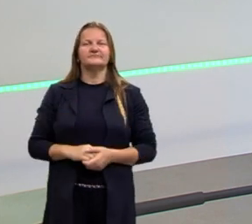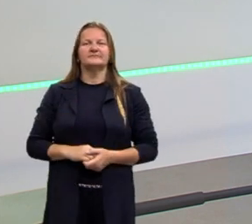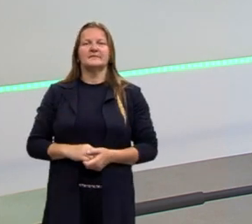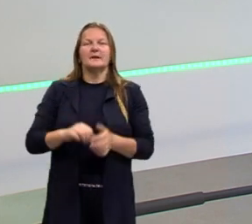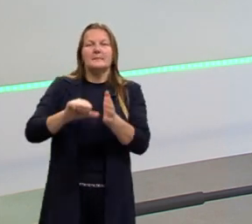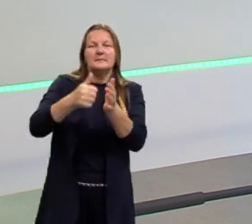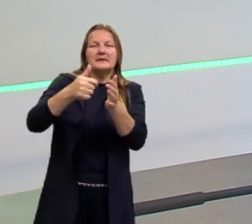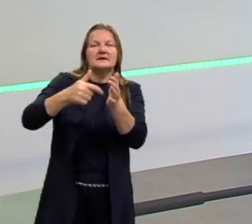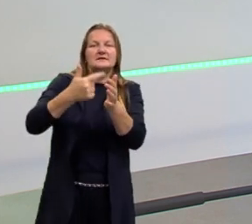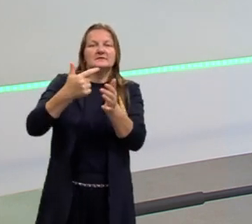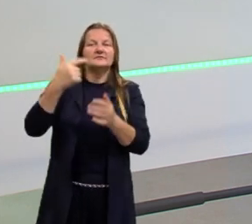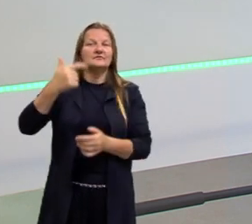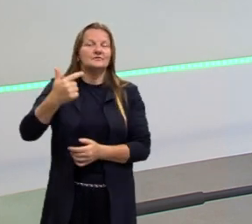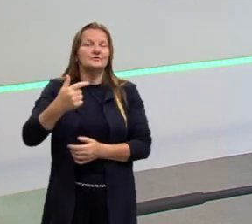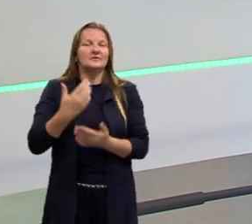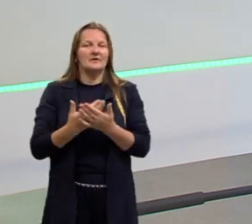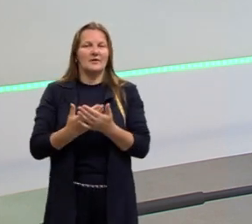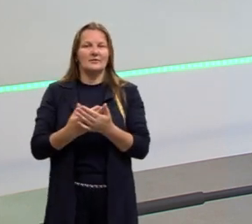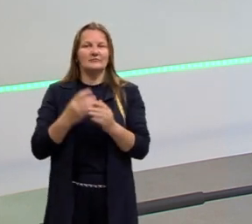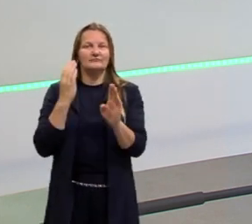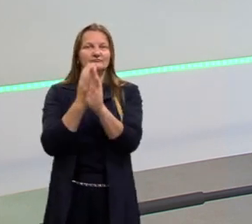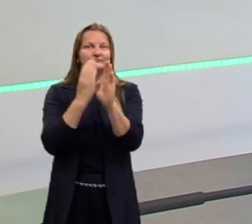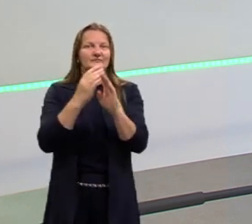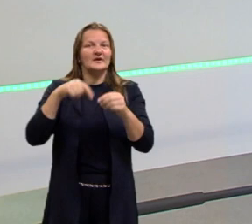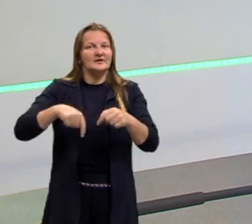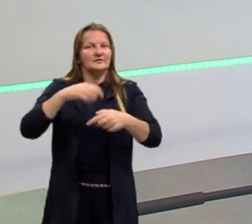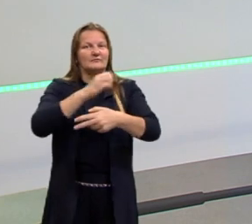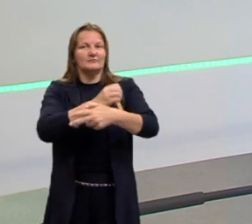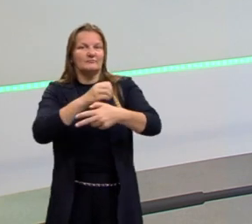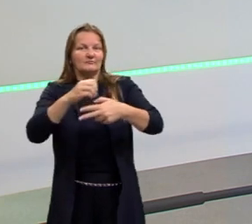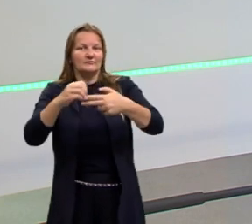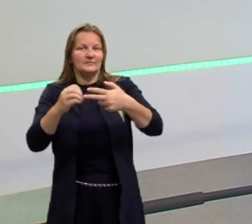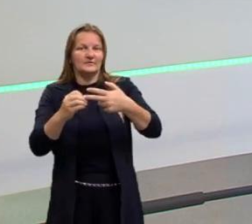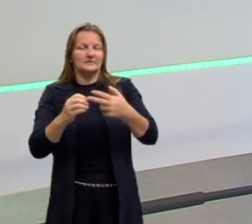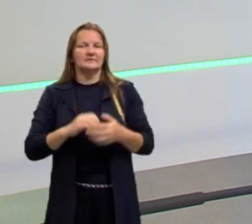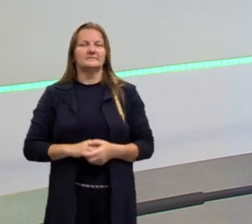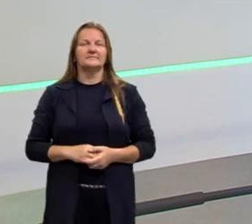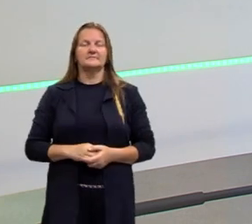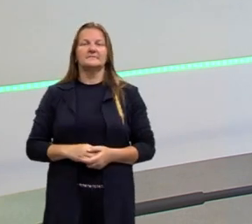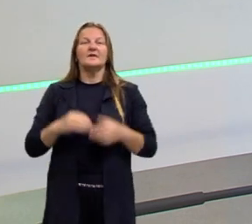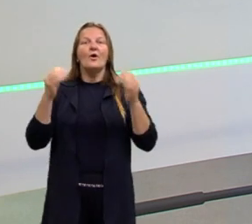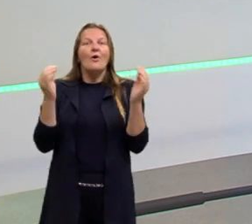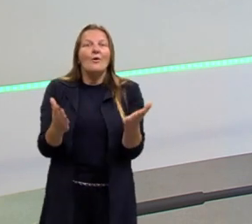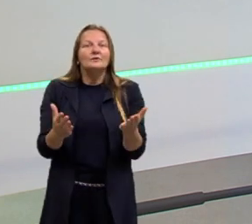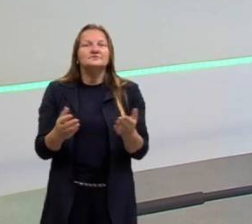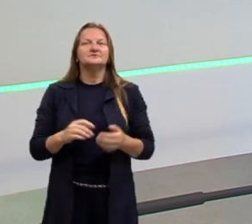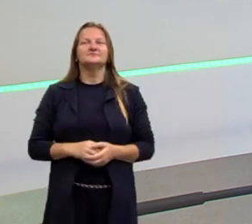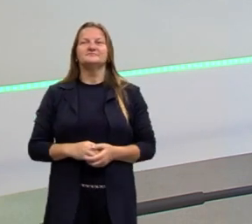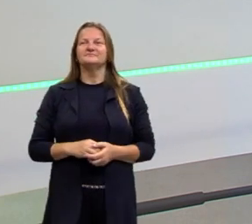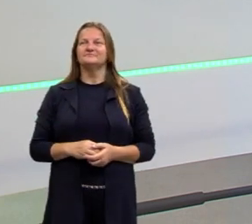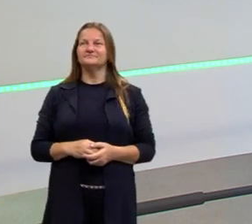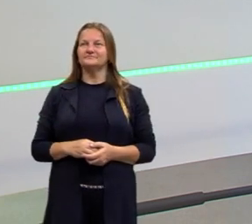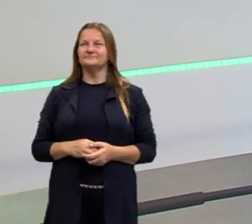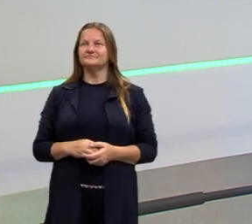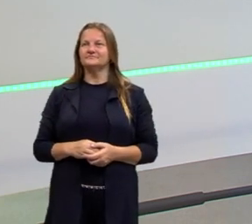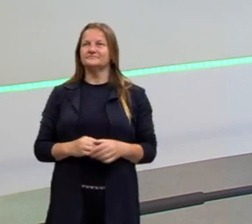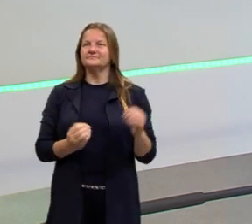dos nossos encontros aqui no pré-ENEM. Hoje, então, nós vamos falar assim,